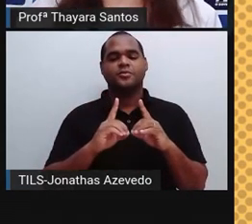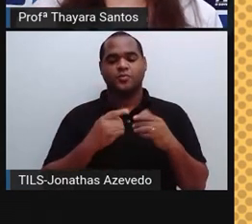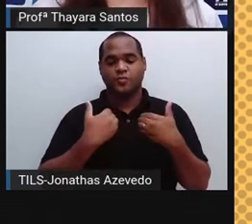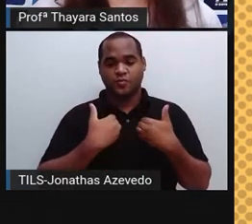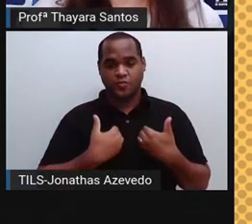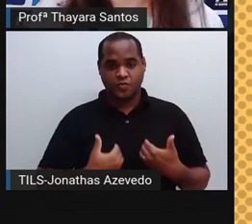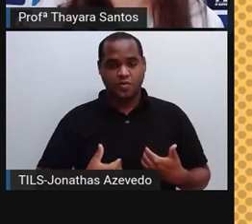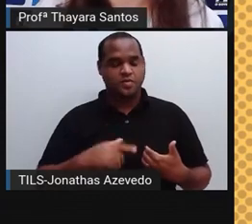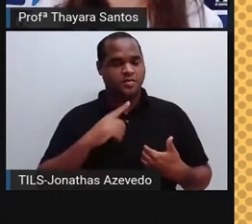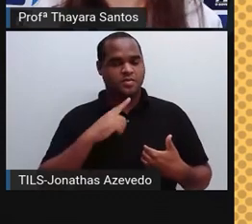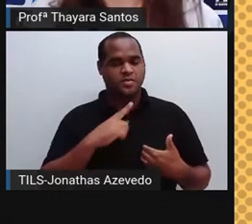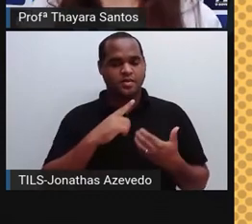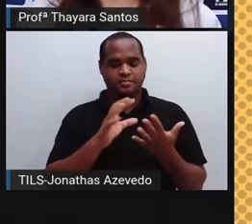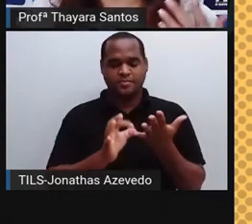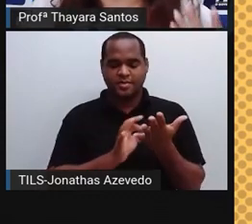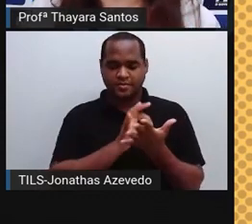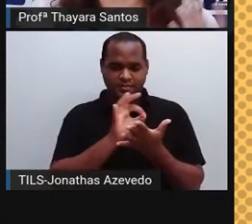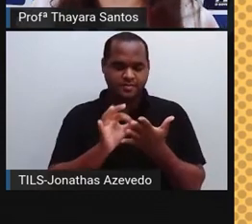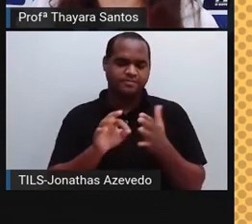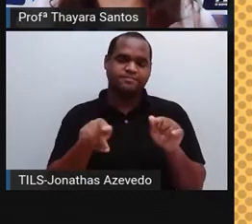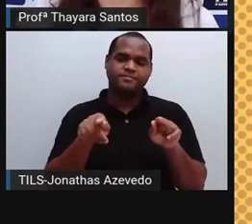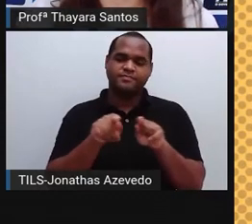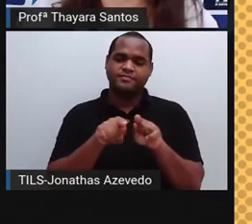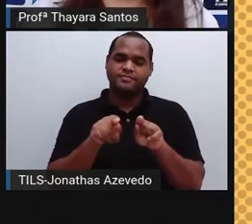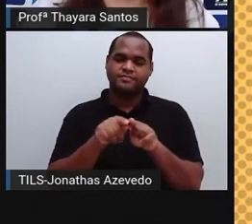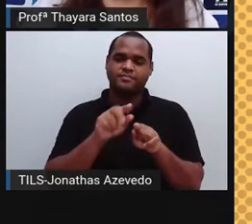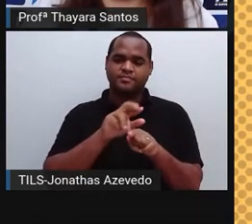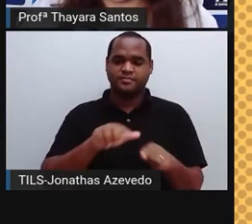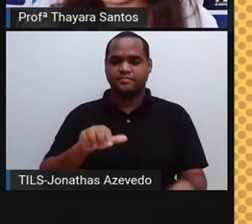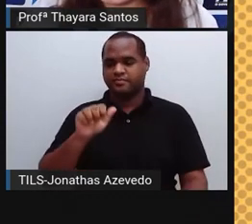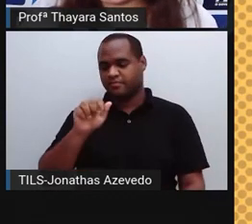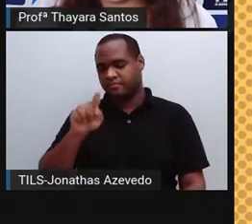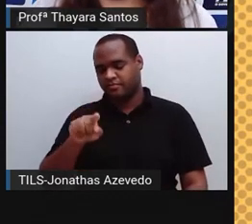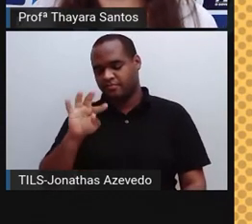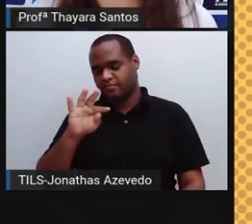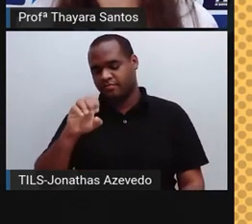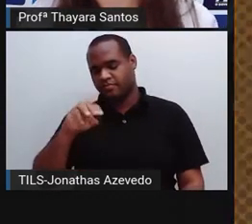gente tem modelos de célula e a gente tem os modelos atômicos também.